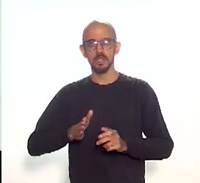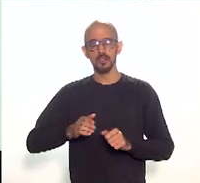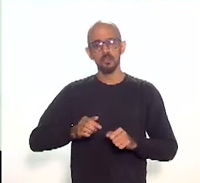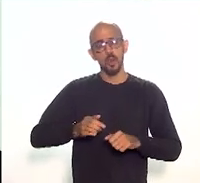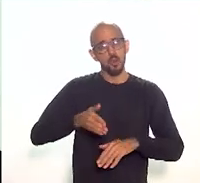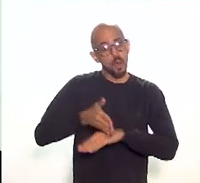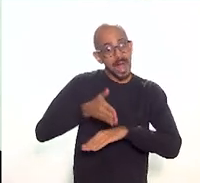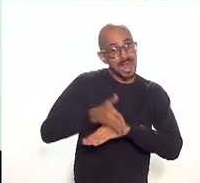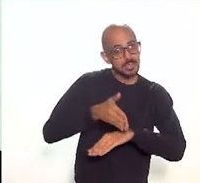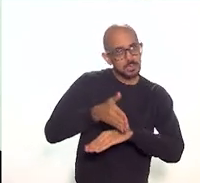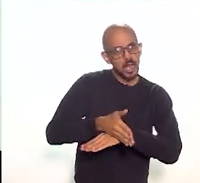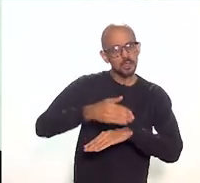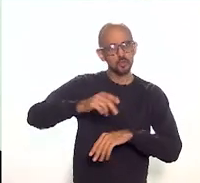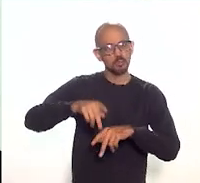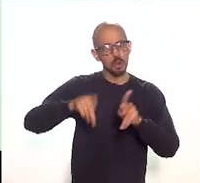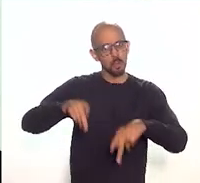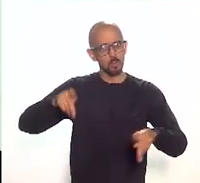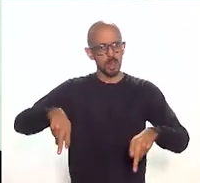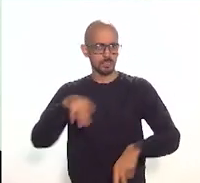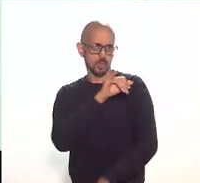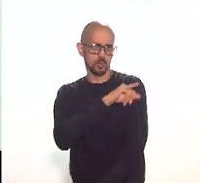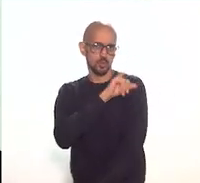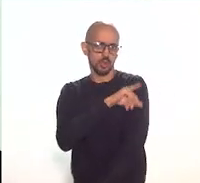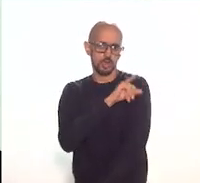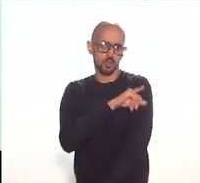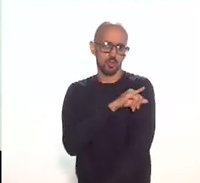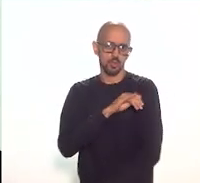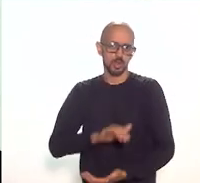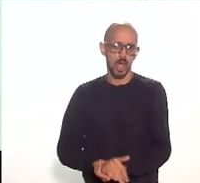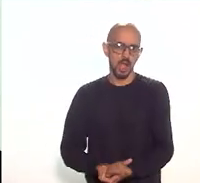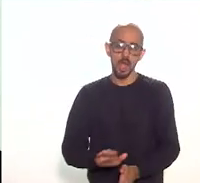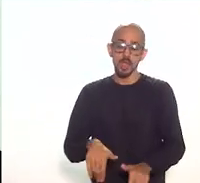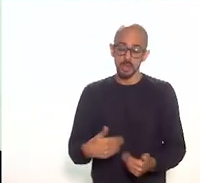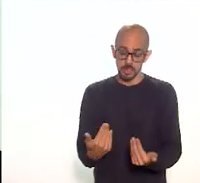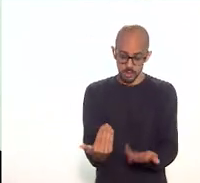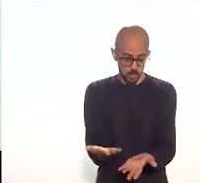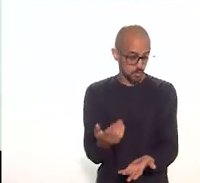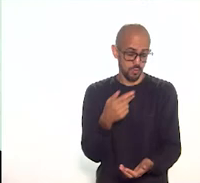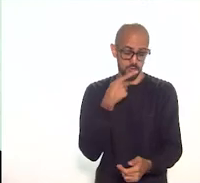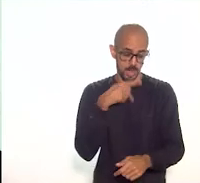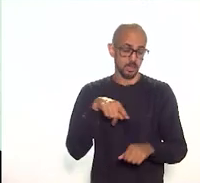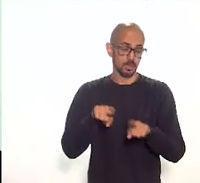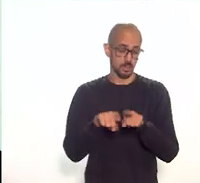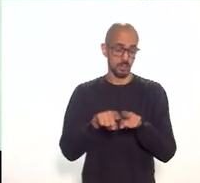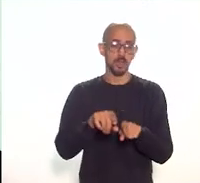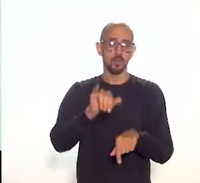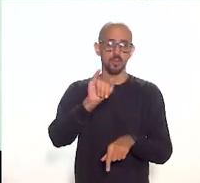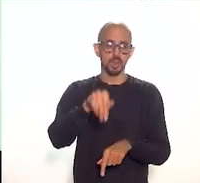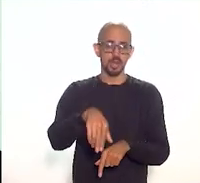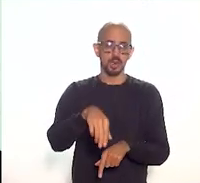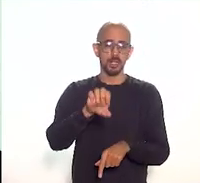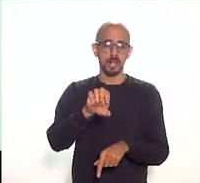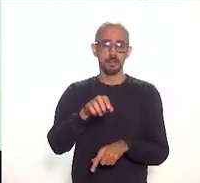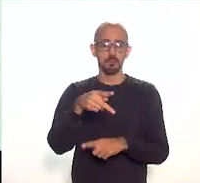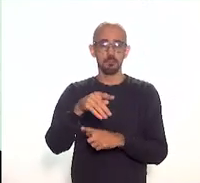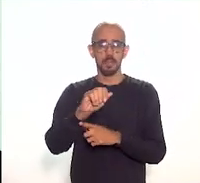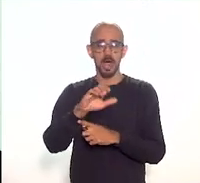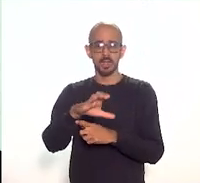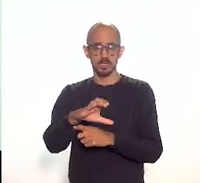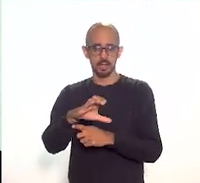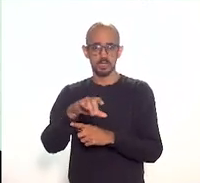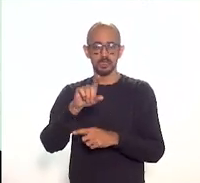Janeiro. Então, eu não vou me estender muito mais, e também com a participação do INEPAC, no sentido de tombamentos, do